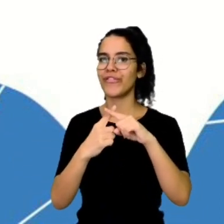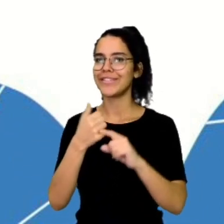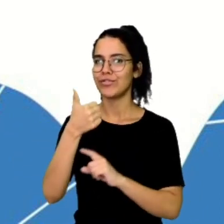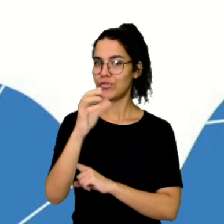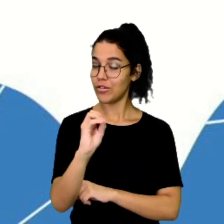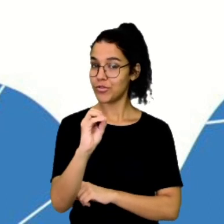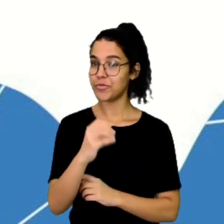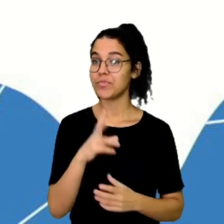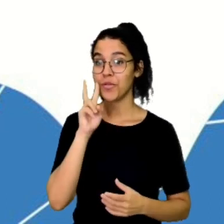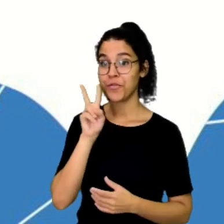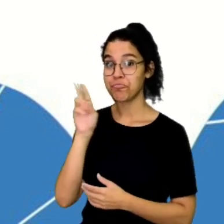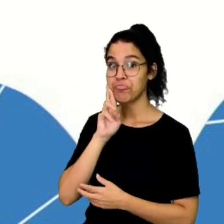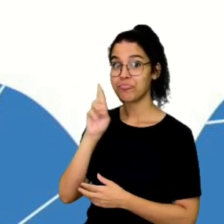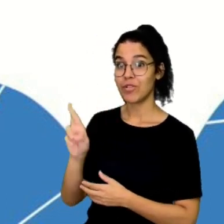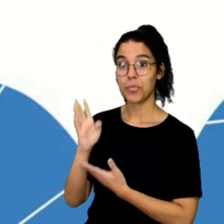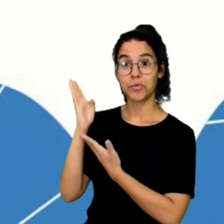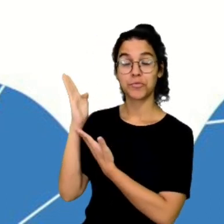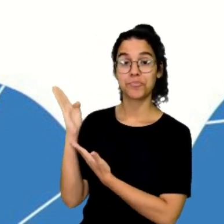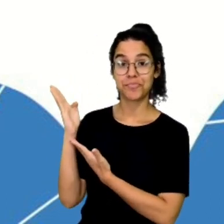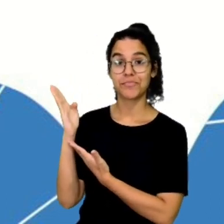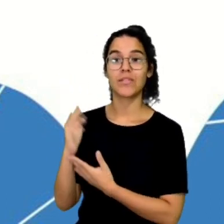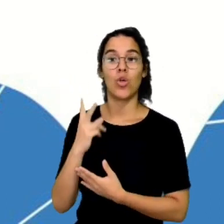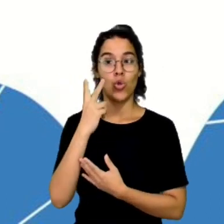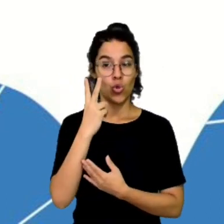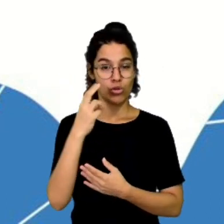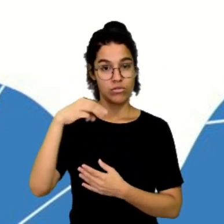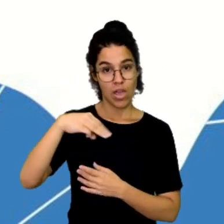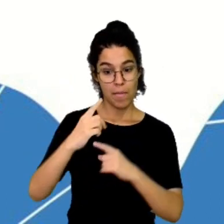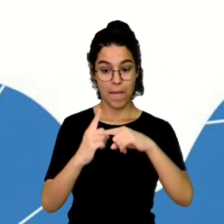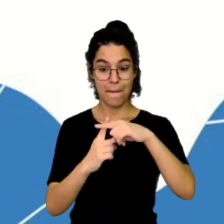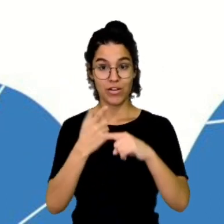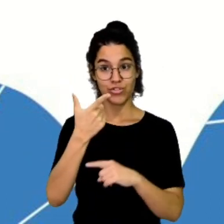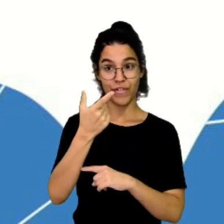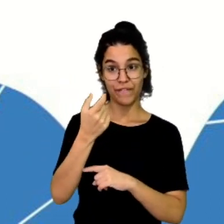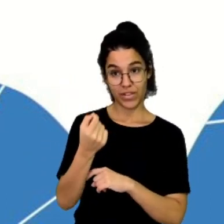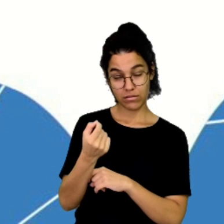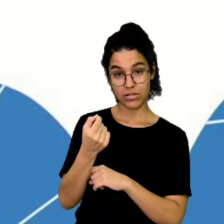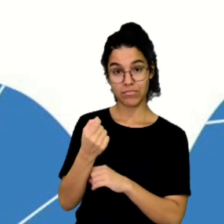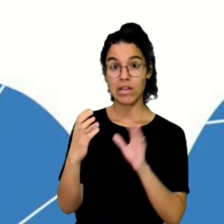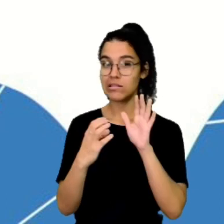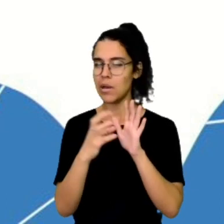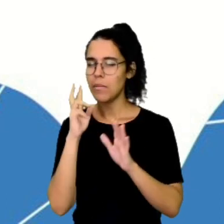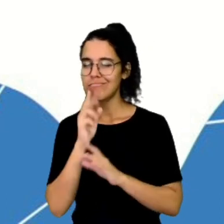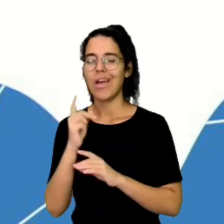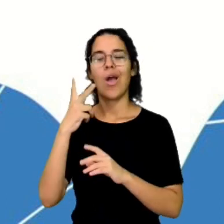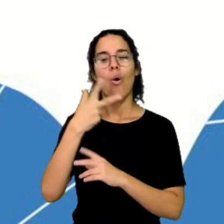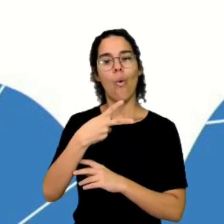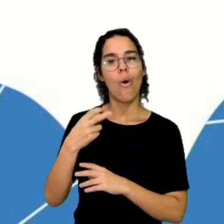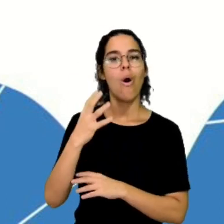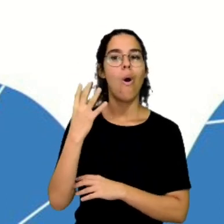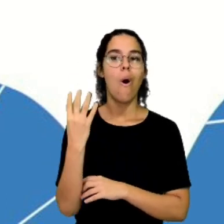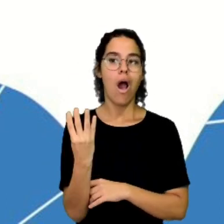10. Então, ficam 2M mais 20 menor ou igual a 4M.